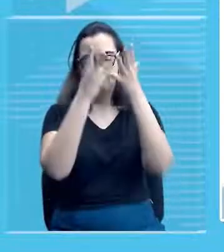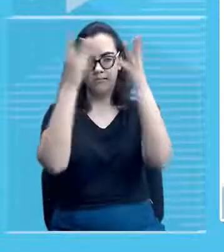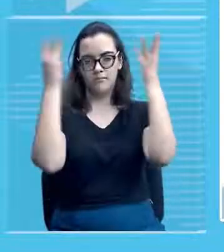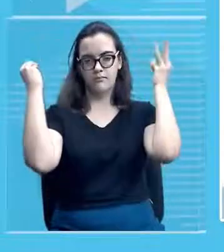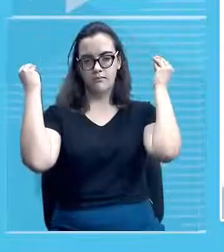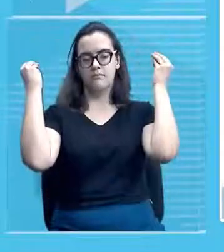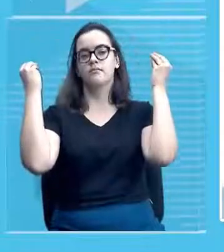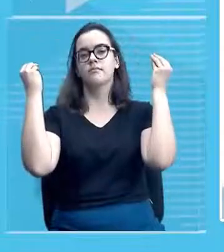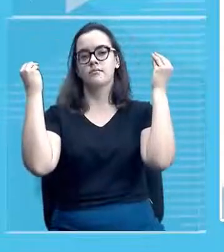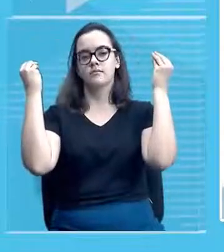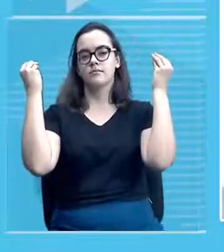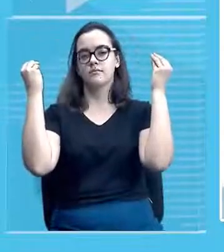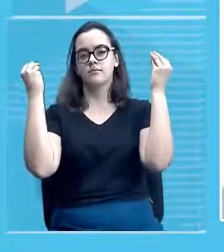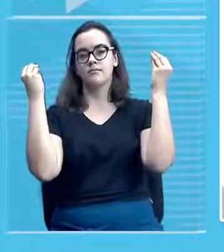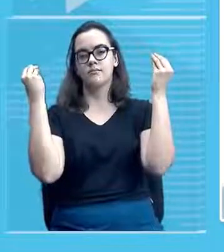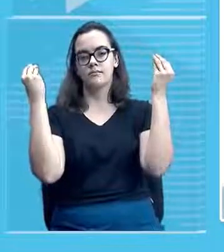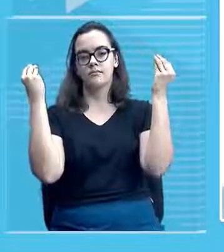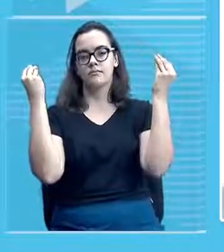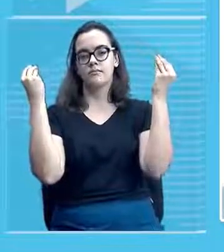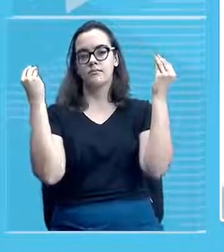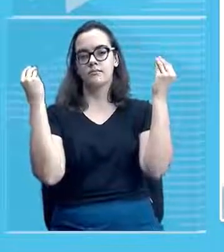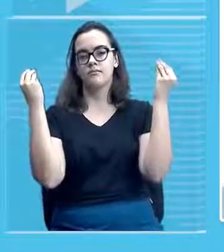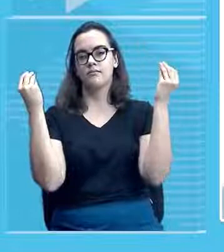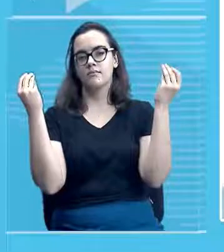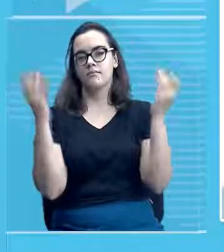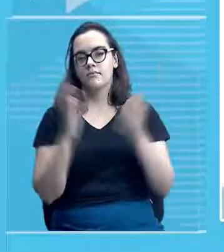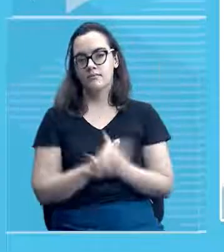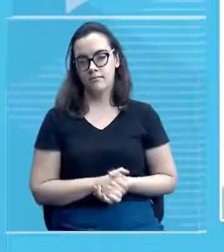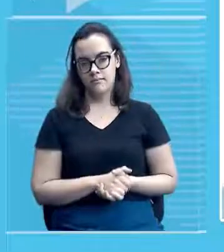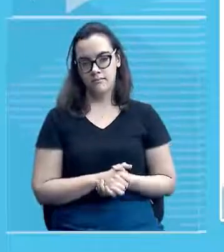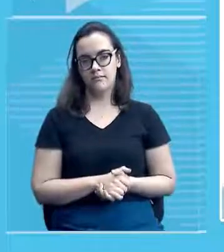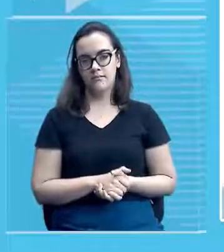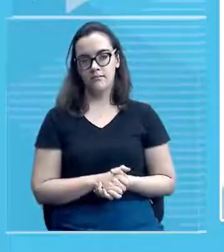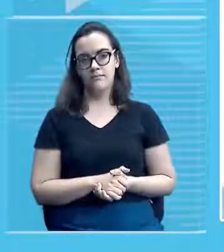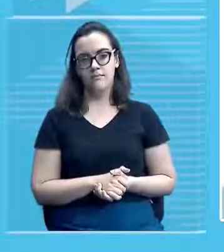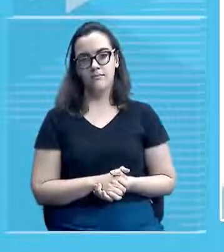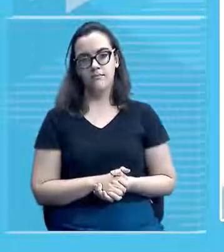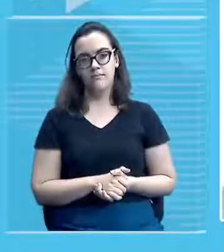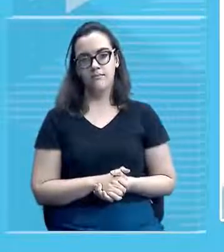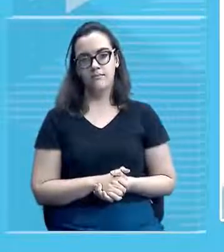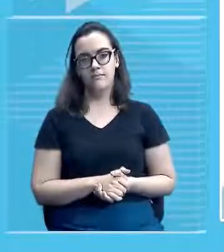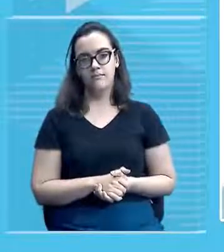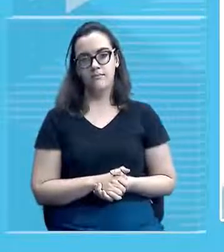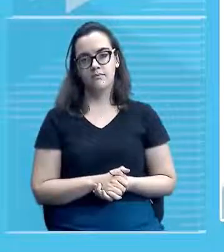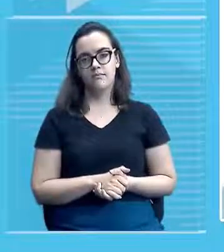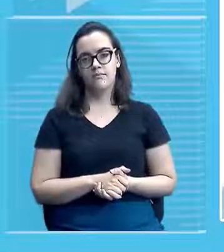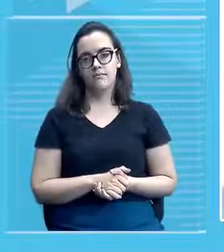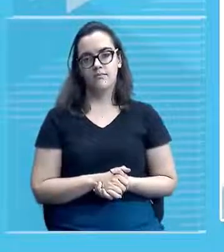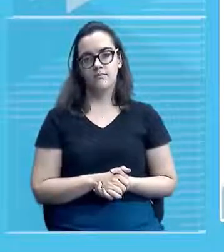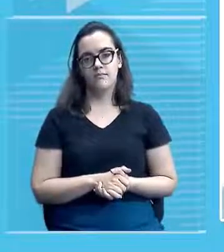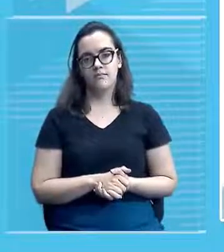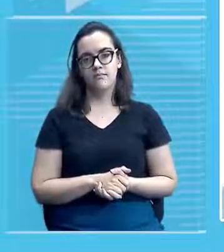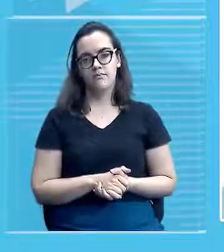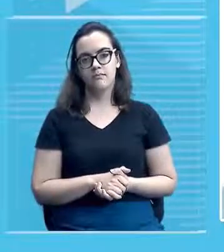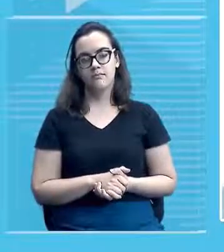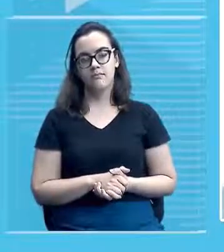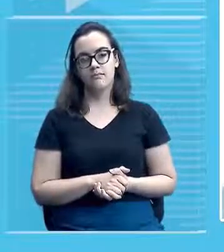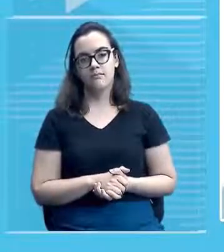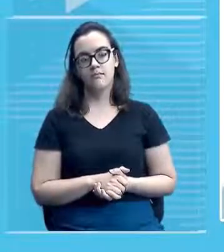ou seja aquilo que não é concreto então olha só celebrações